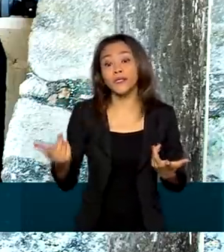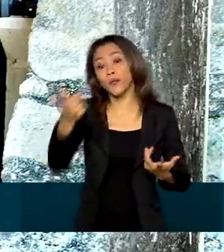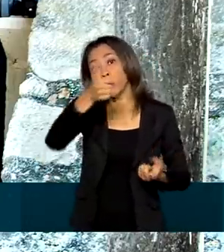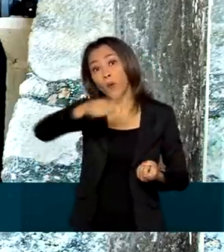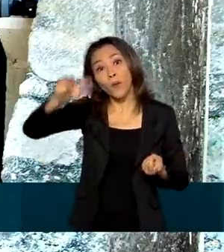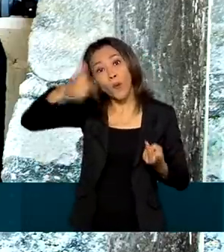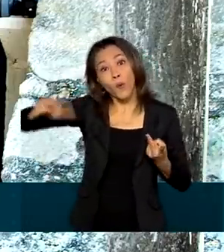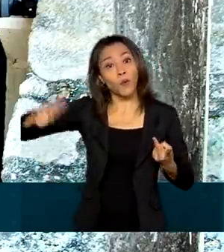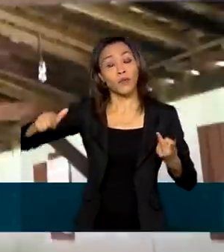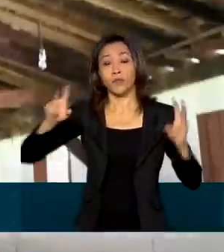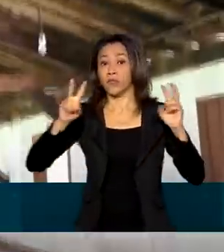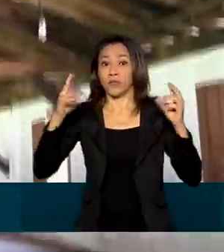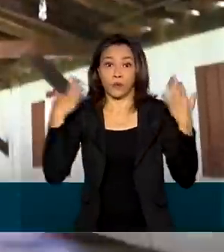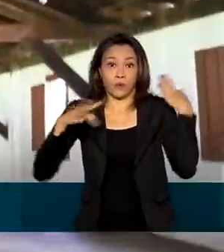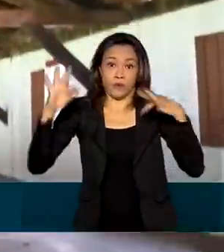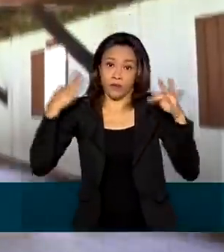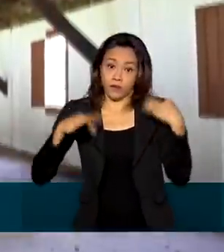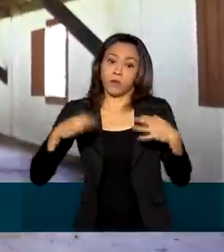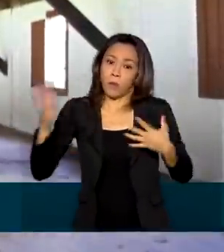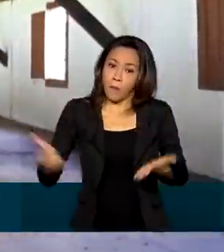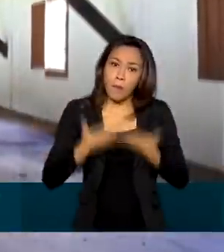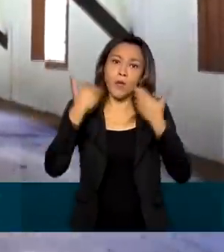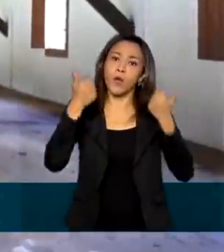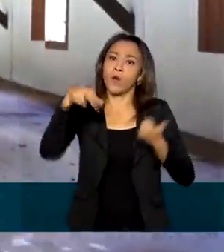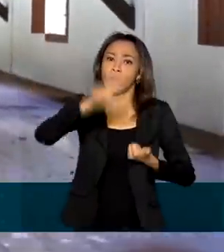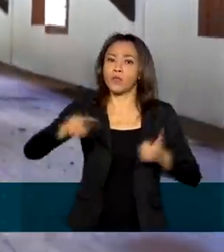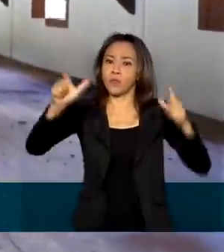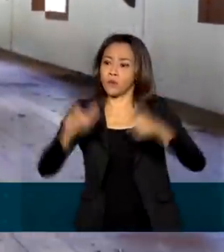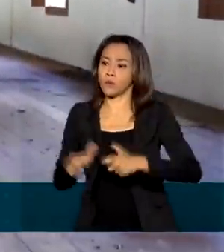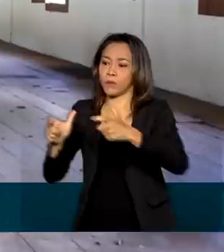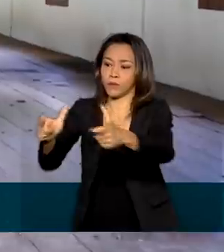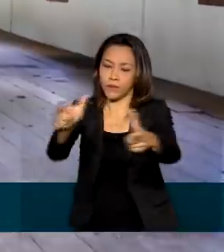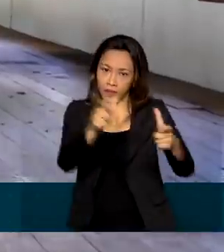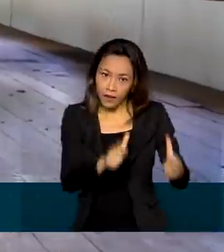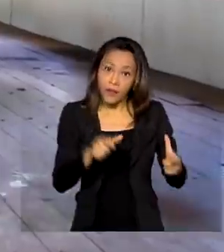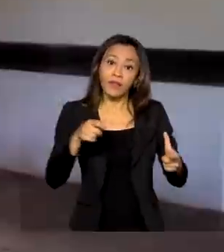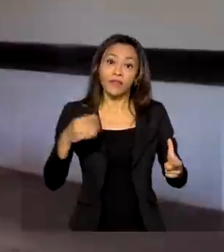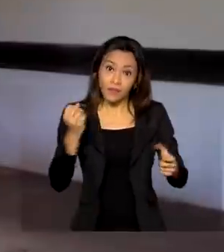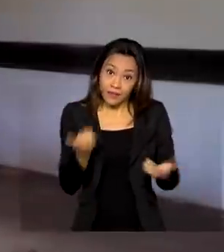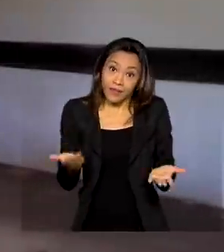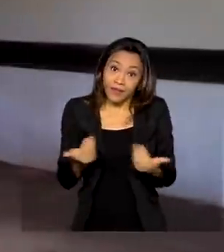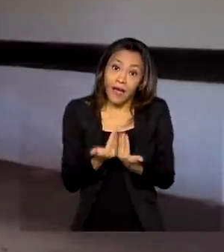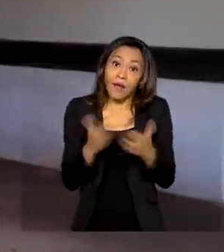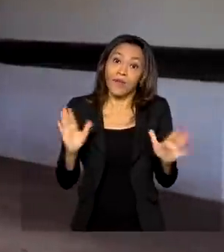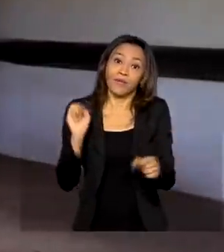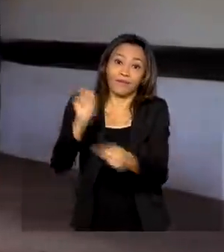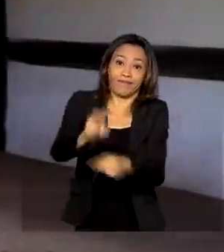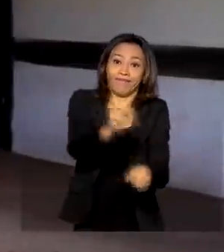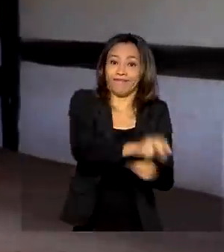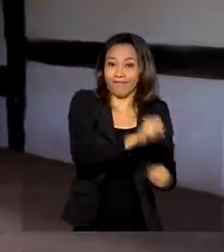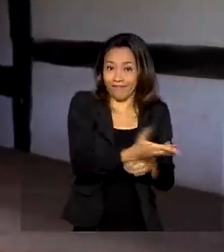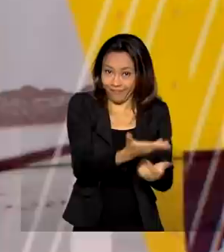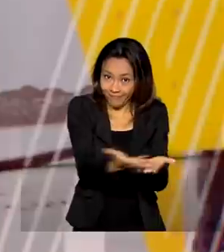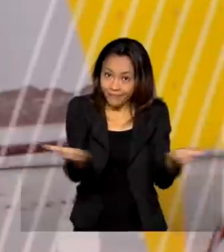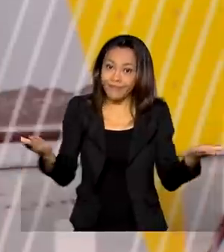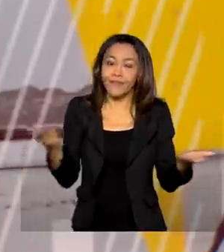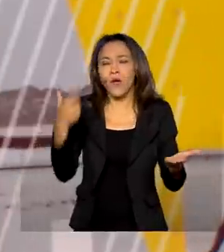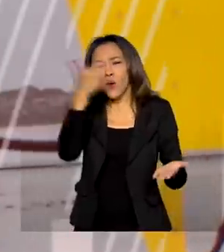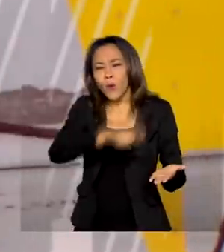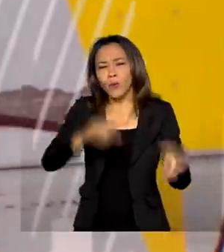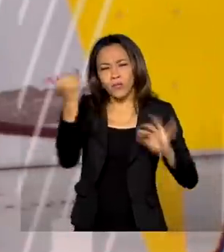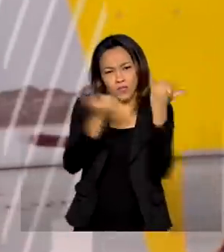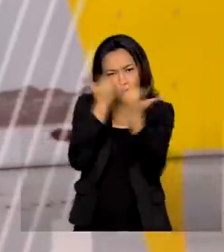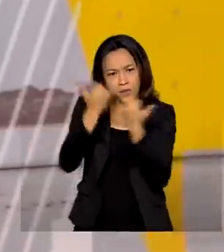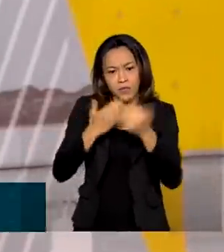atrativos turísticos, com melhor utilização dos espaços, gerando assim emprego e renda. Outras informações pelo e-mail